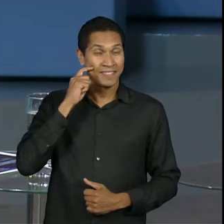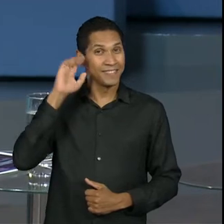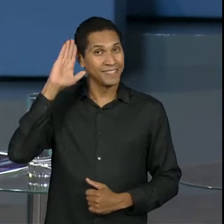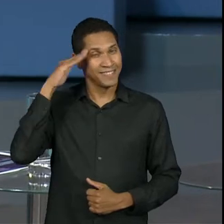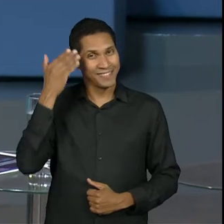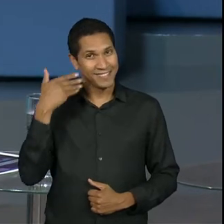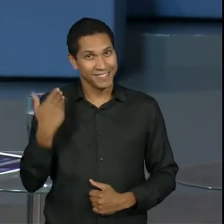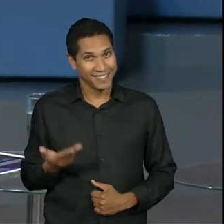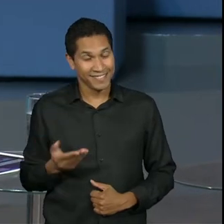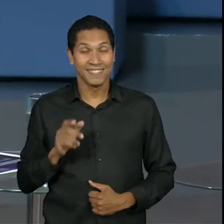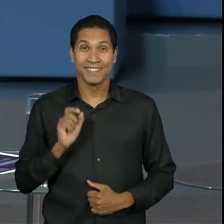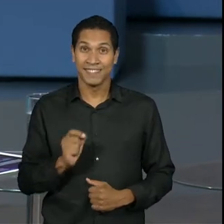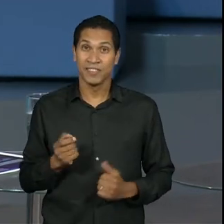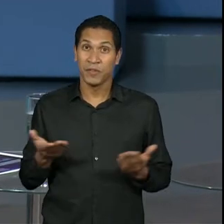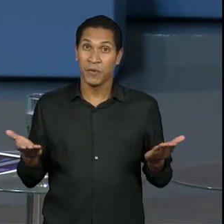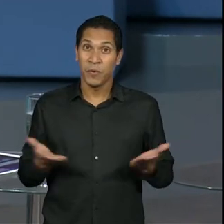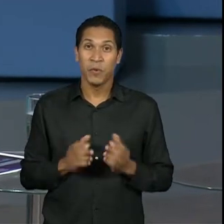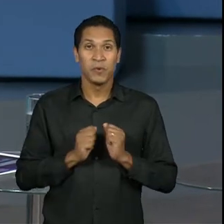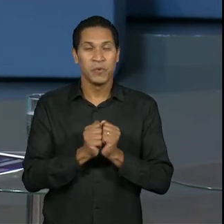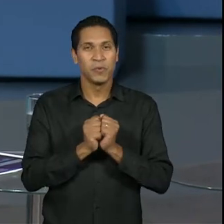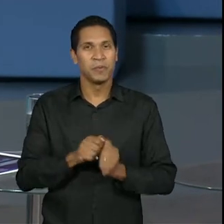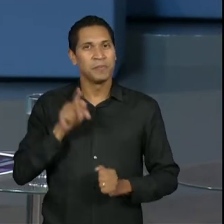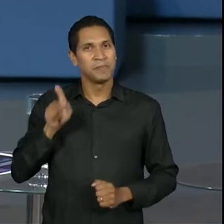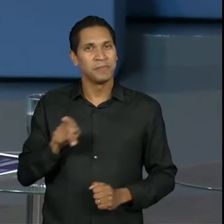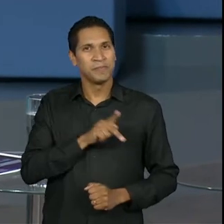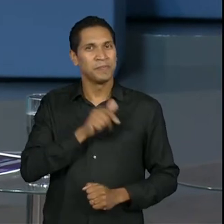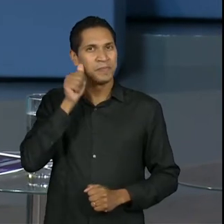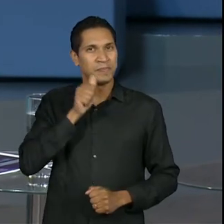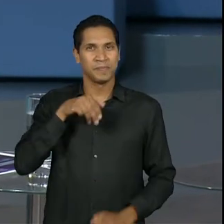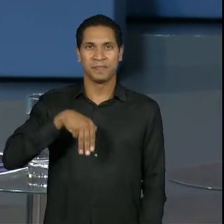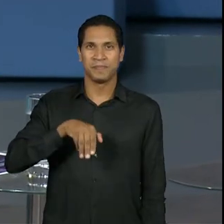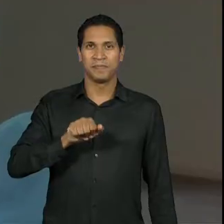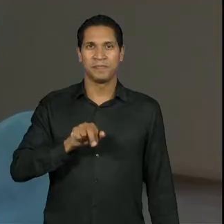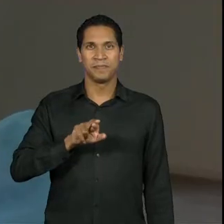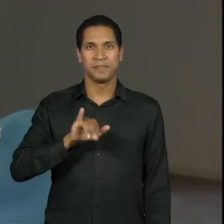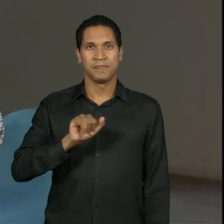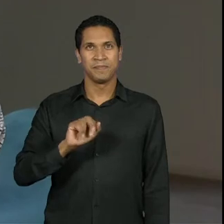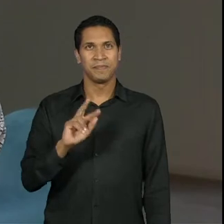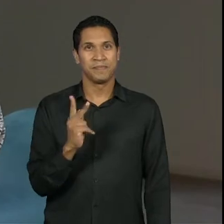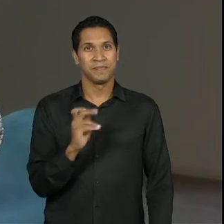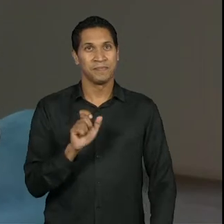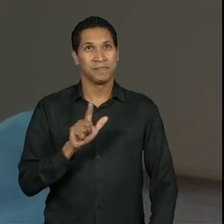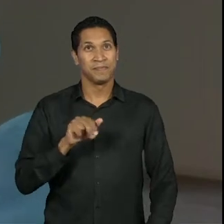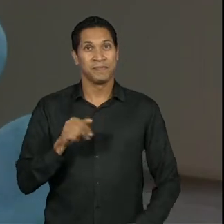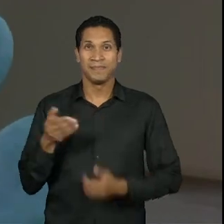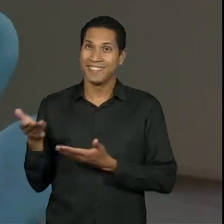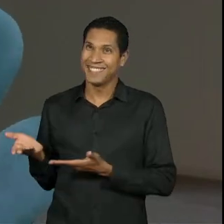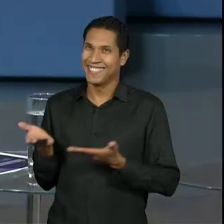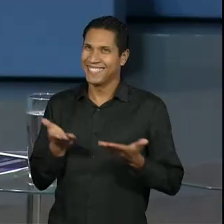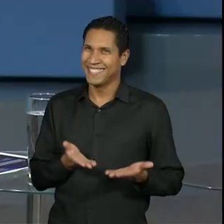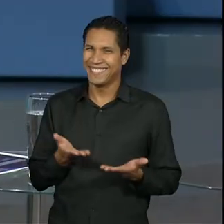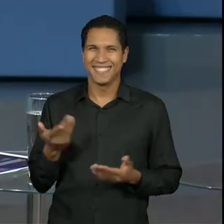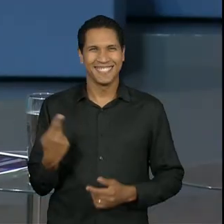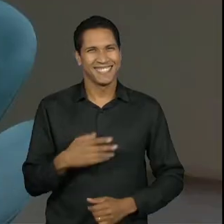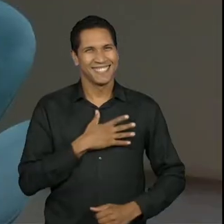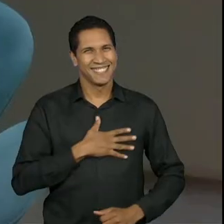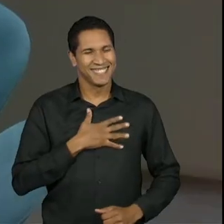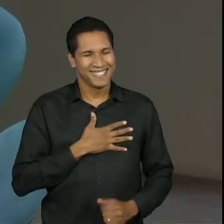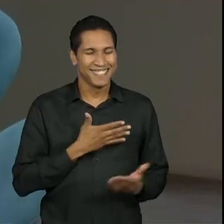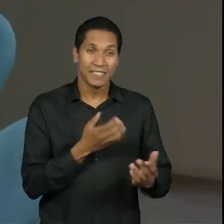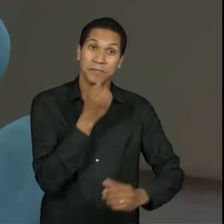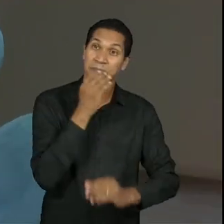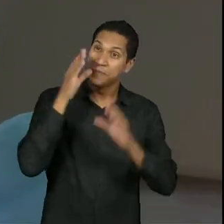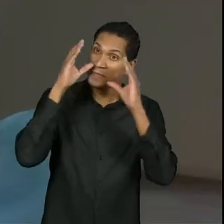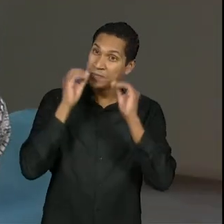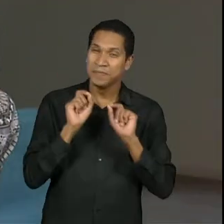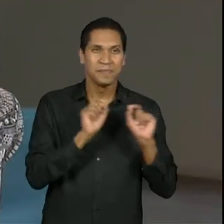eu estou aqui hoje com a professora Maria Helena, que está aqui do meu lado. Maria Helena, seja bem-vinda. Boa noite. Obrigada, Simone. Boa noite a todos